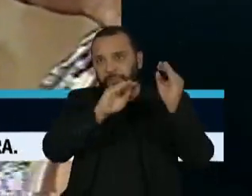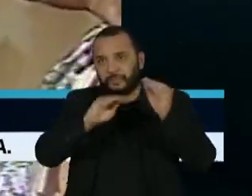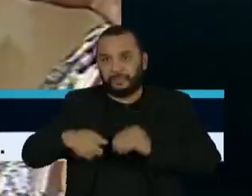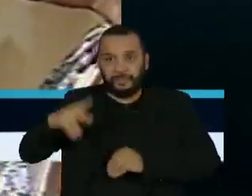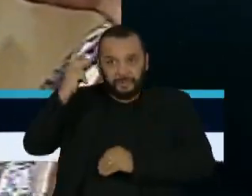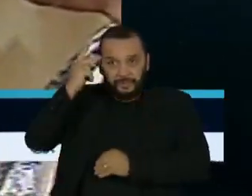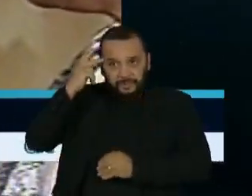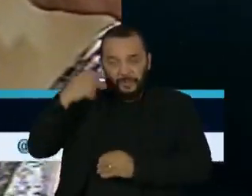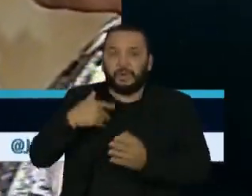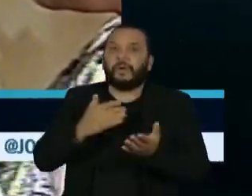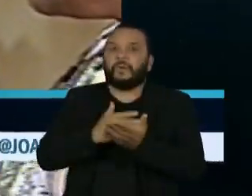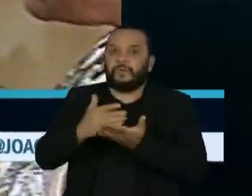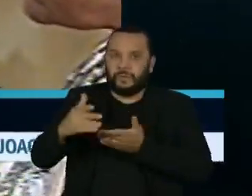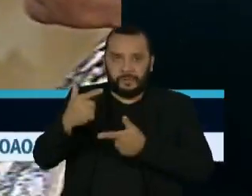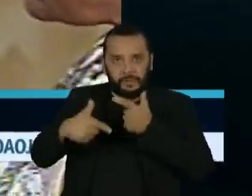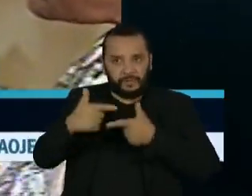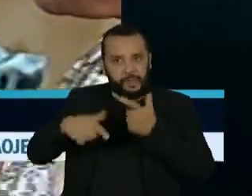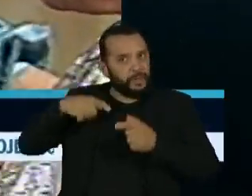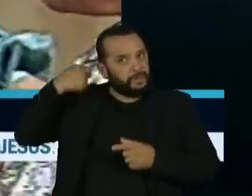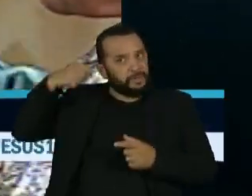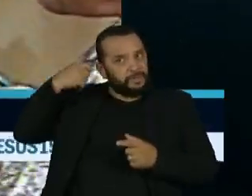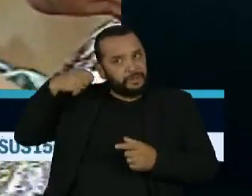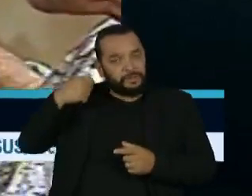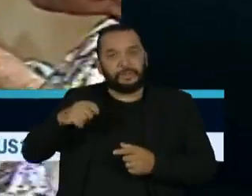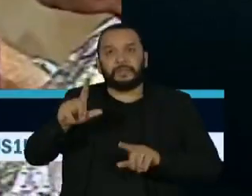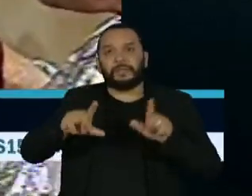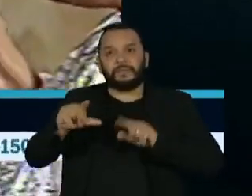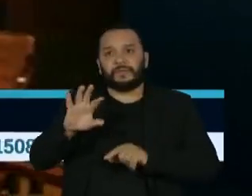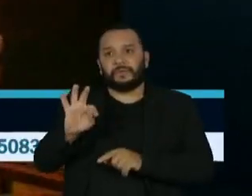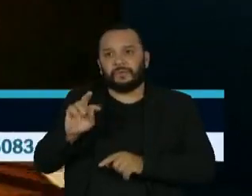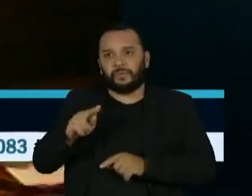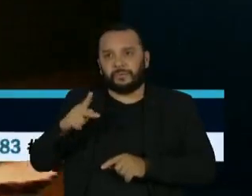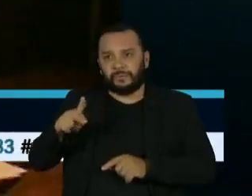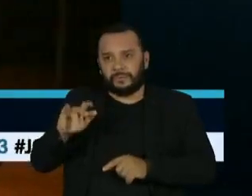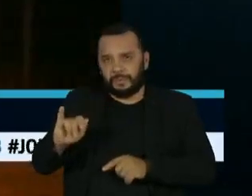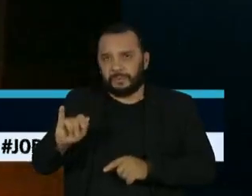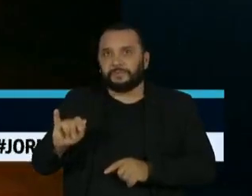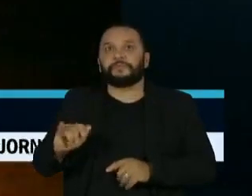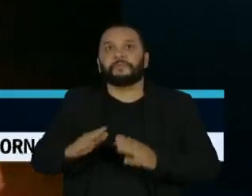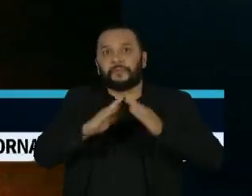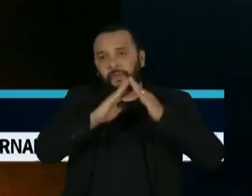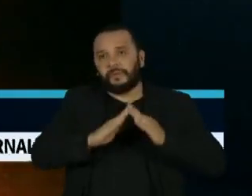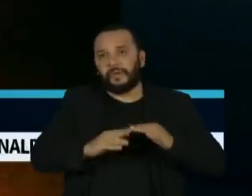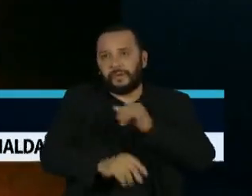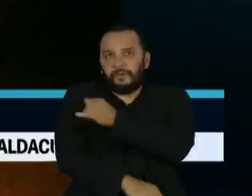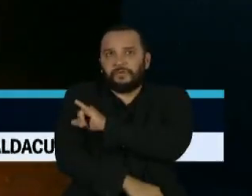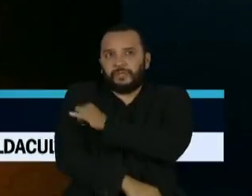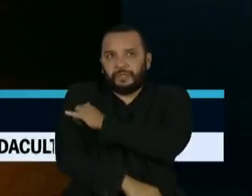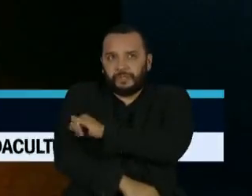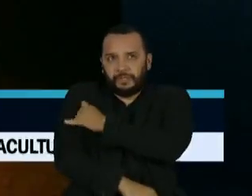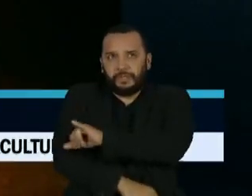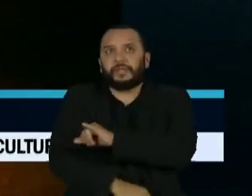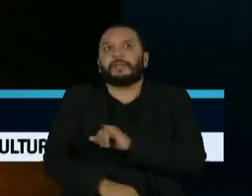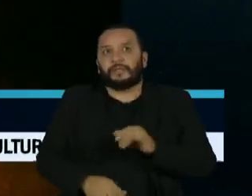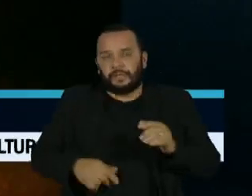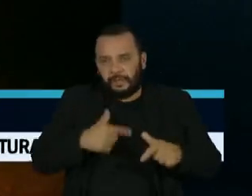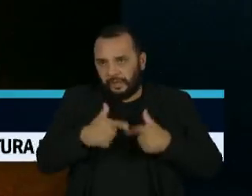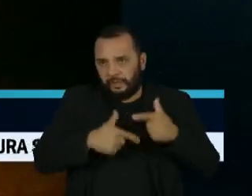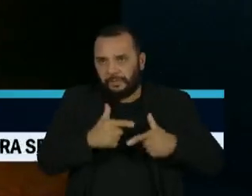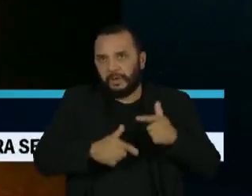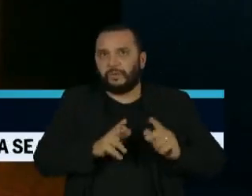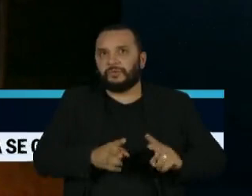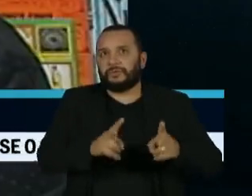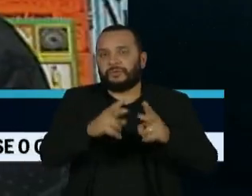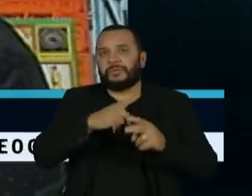criada e começou como atriz na televisão tupi. Escolheu o Rio de Janeiro para seguir novos capítulos. Aracy deu